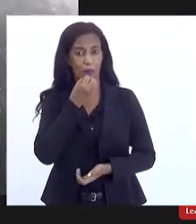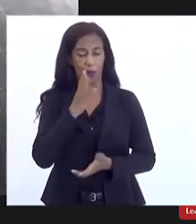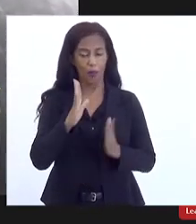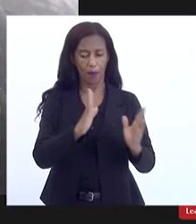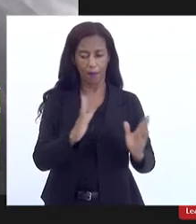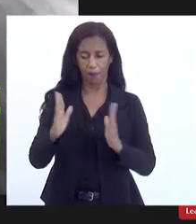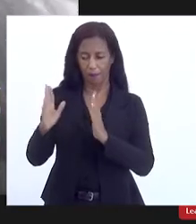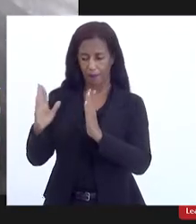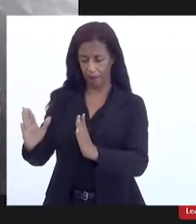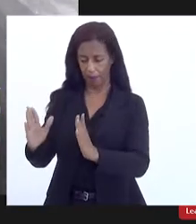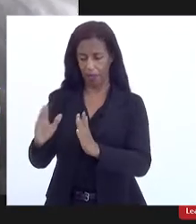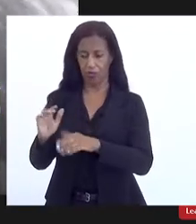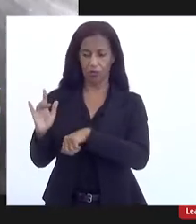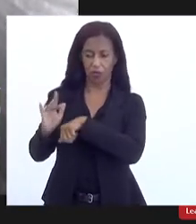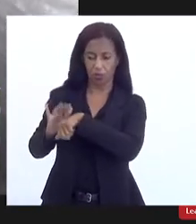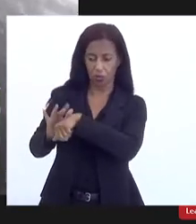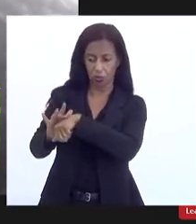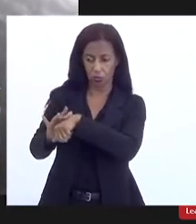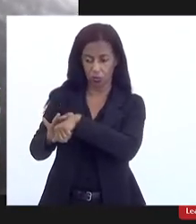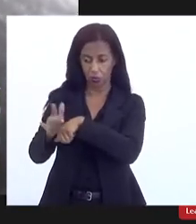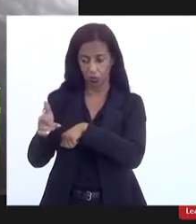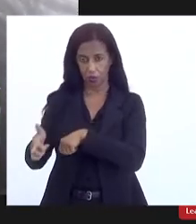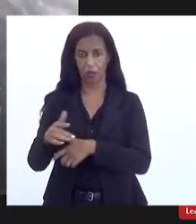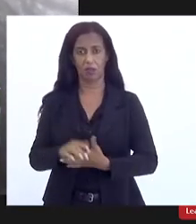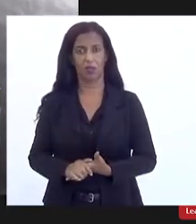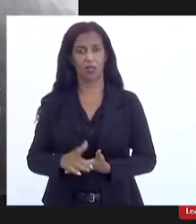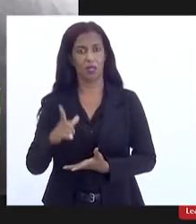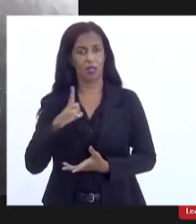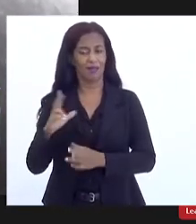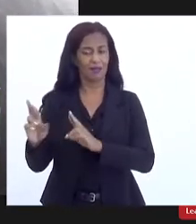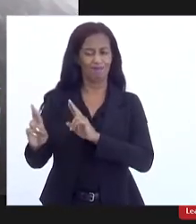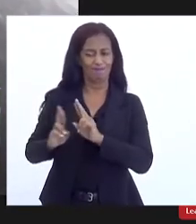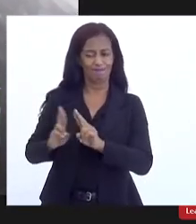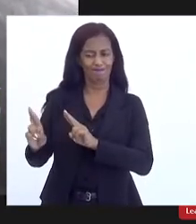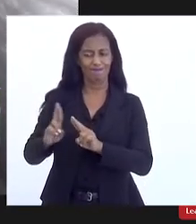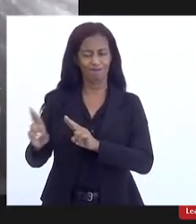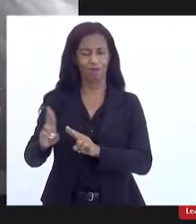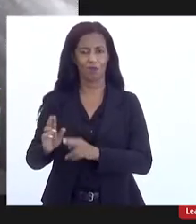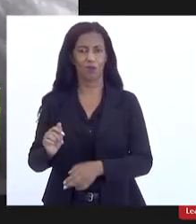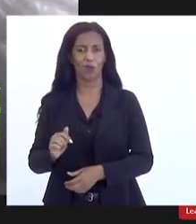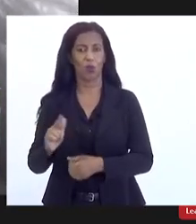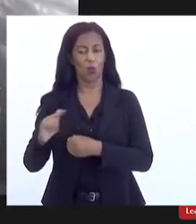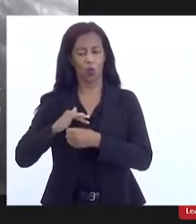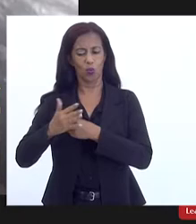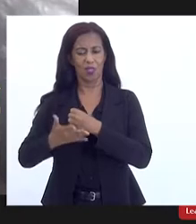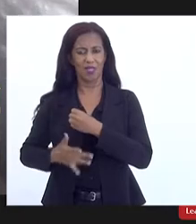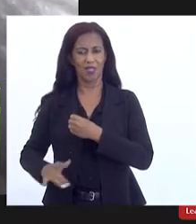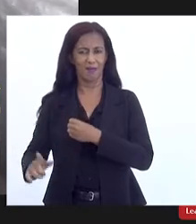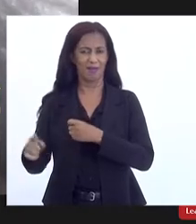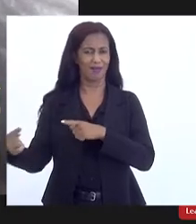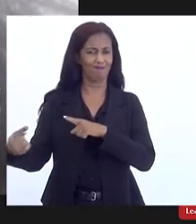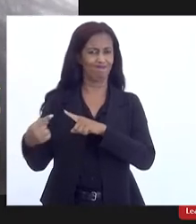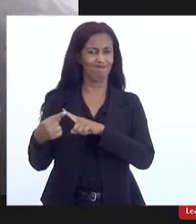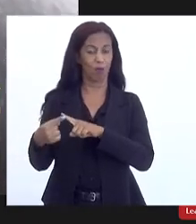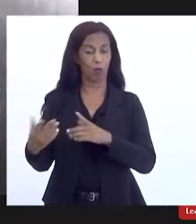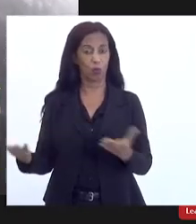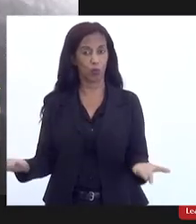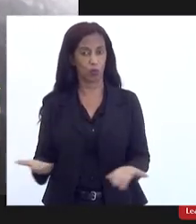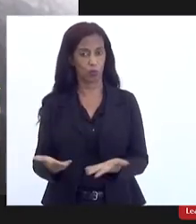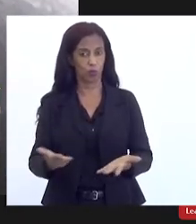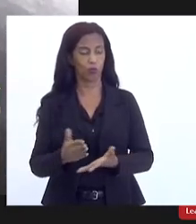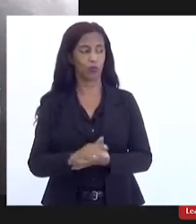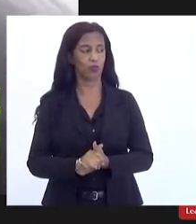comorbidades das doenças elas tem alguma relação com a questão do saneamento hoje em dia